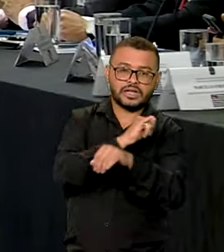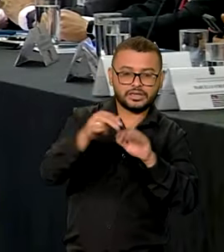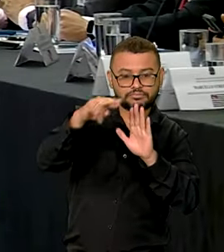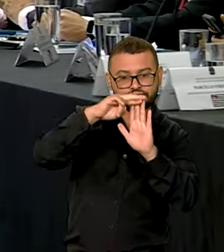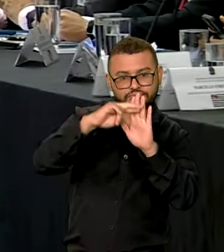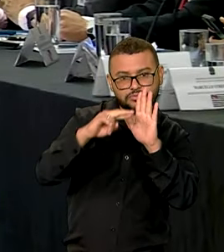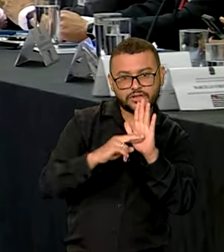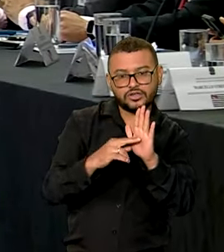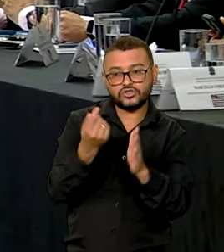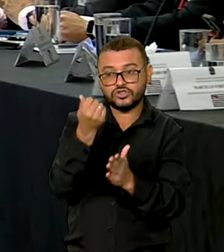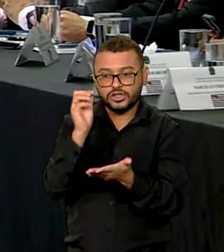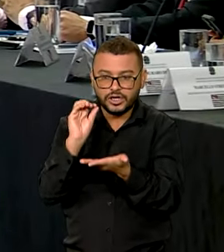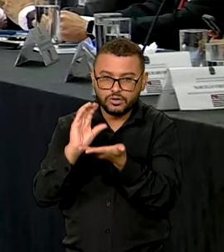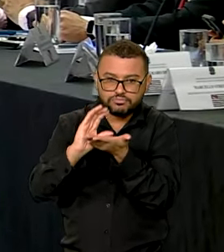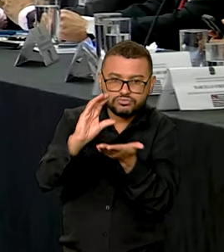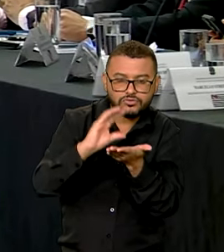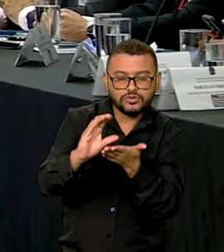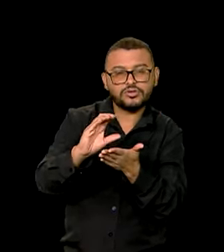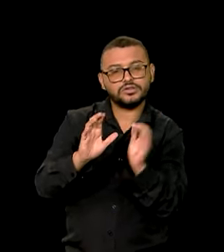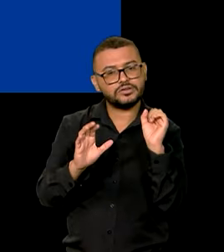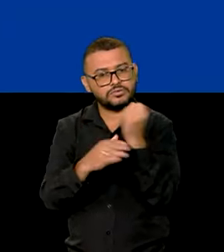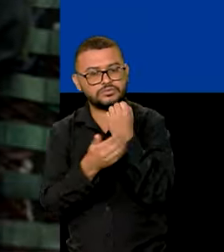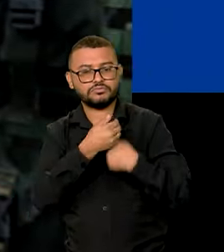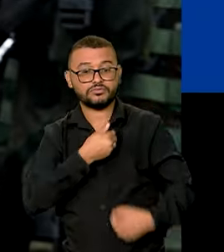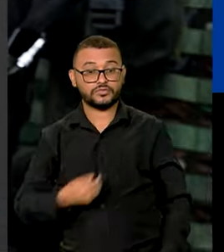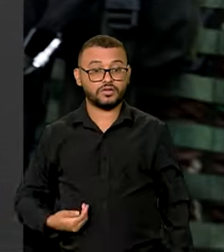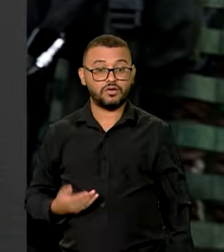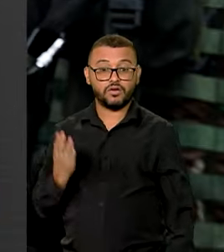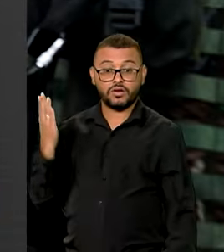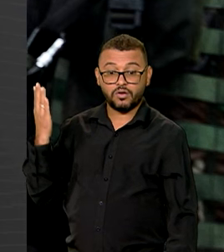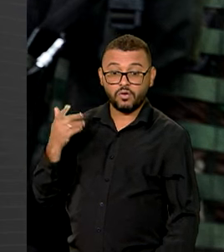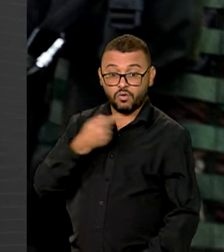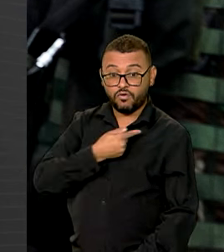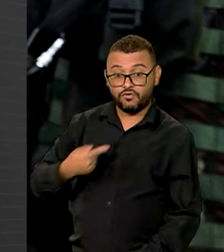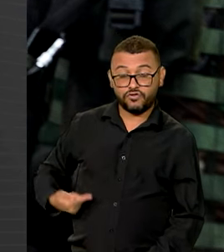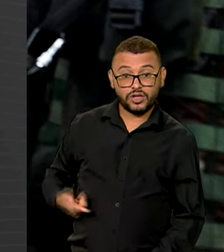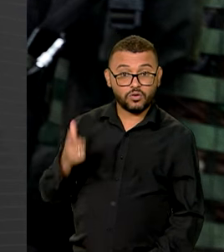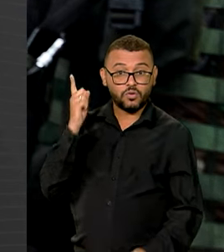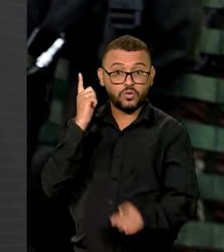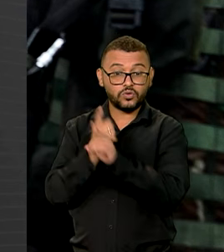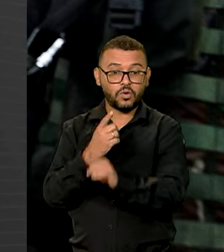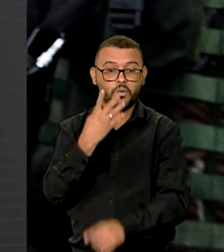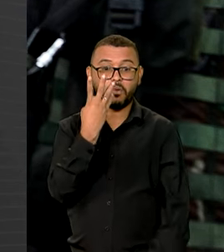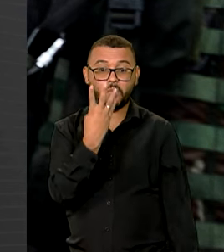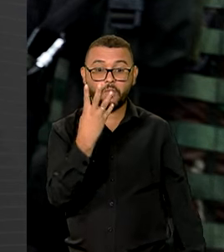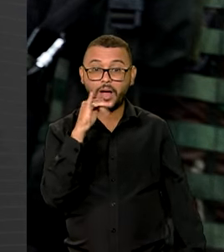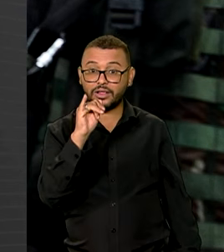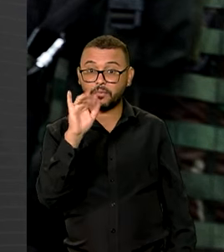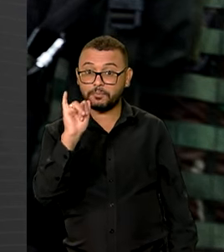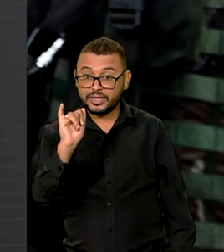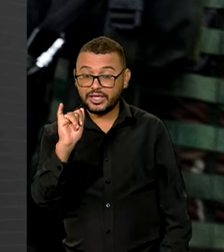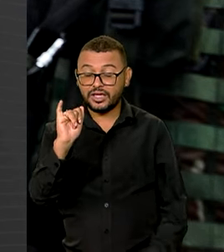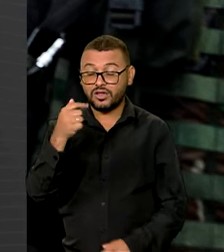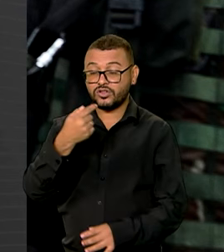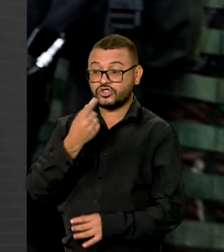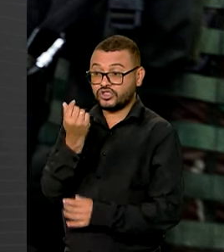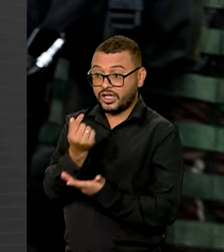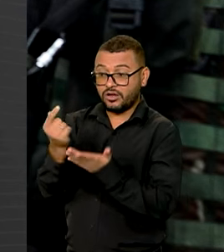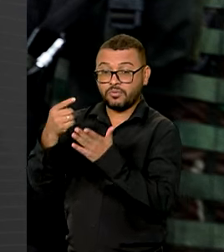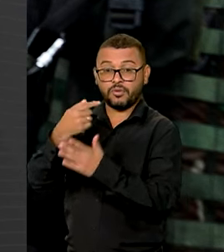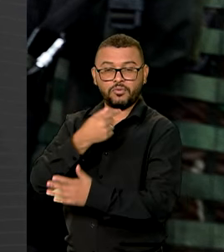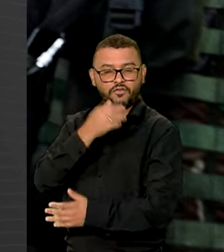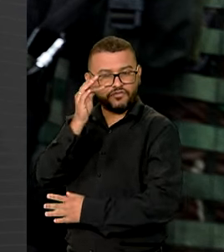Fundo Nacional de Segurança Pública. O governo identificou 4 bilhões de reais em recursos federais parados